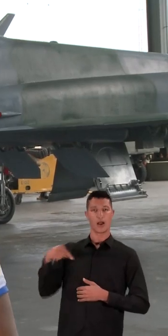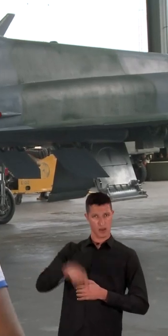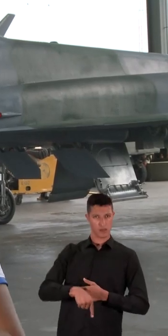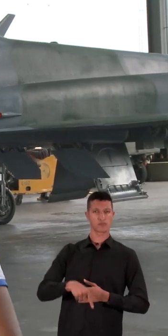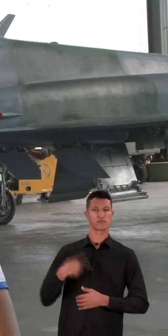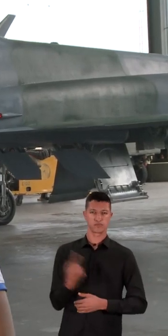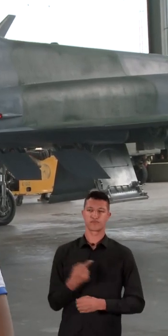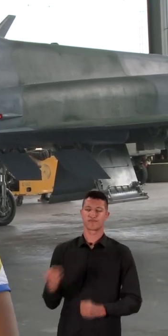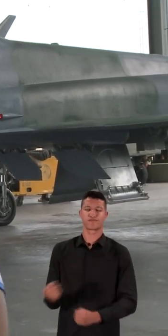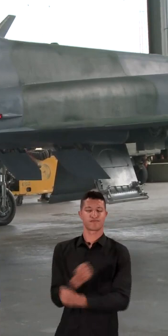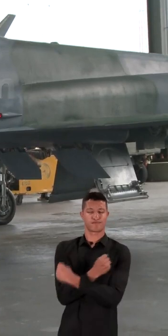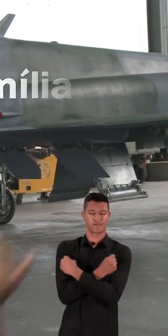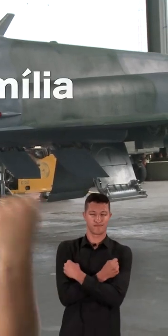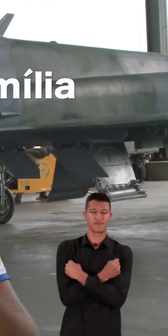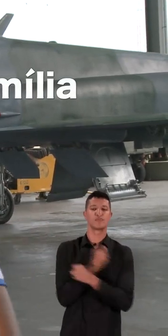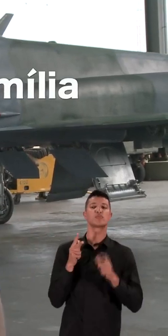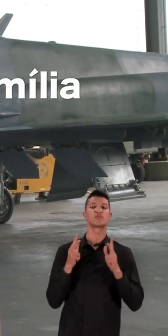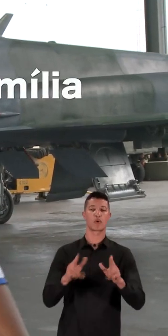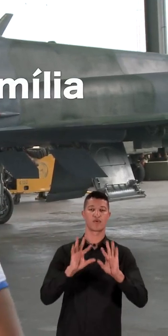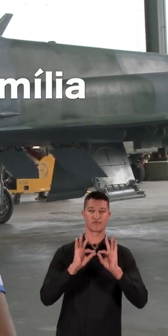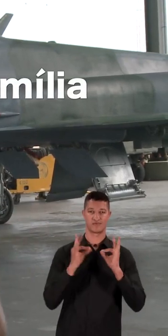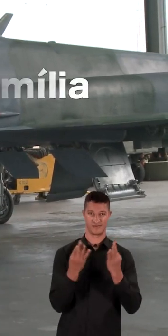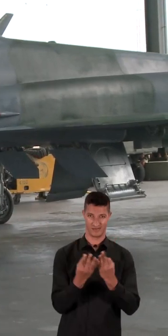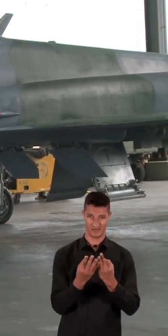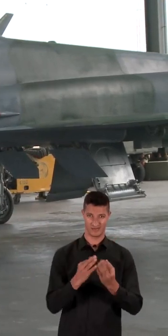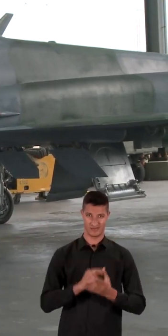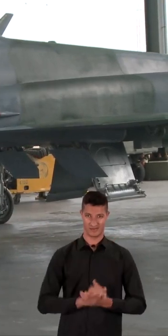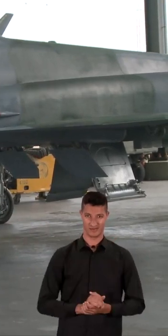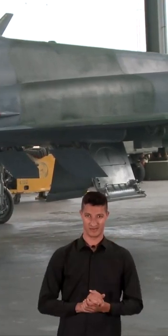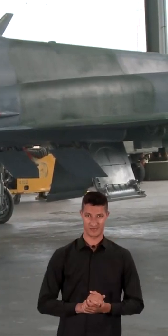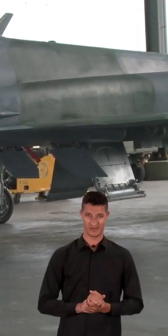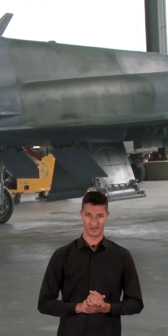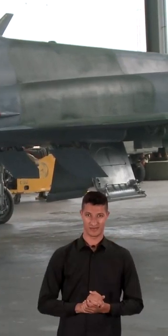E aqui, abraçou eles como uma família, né?